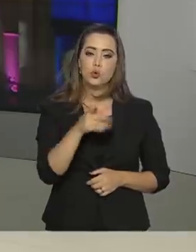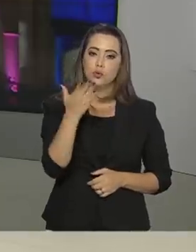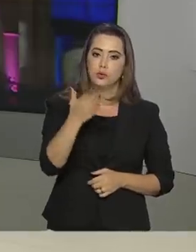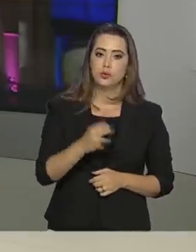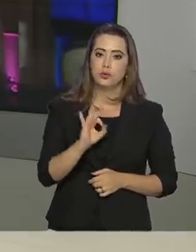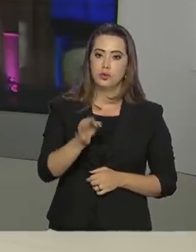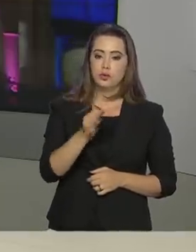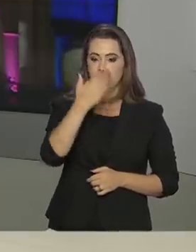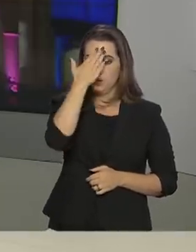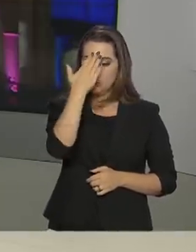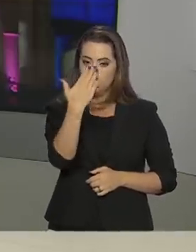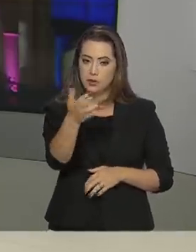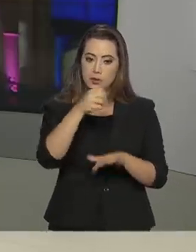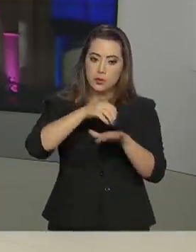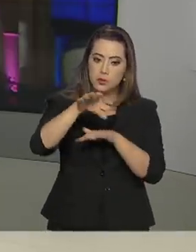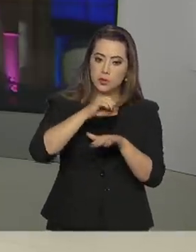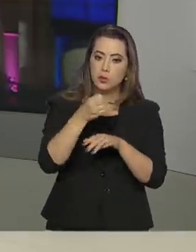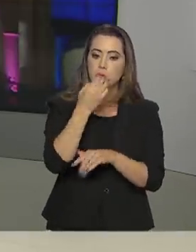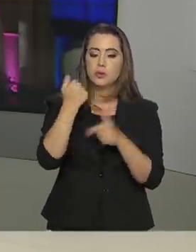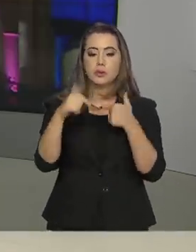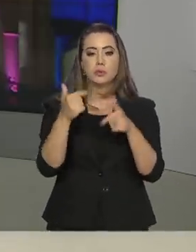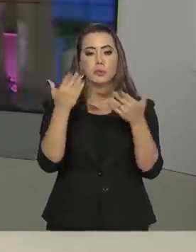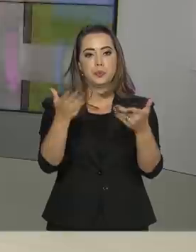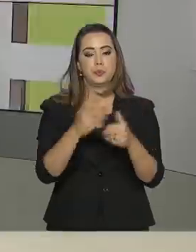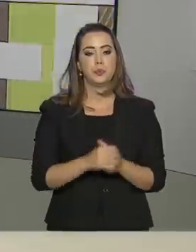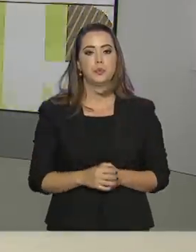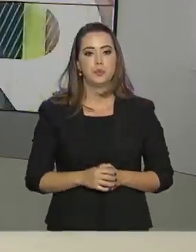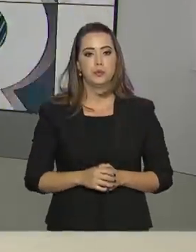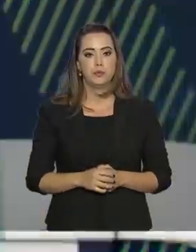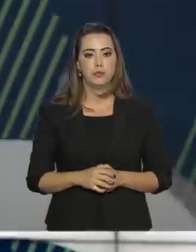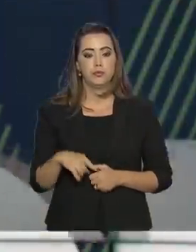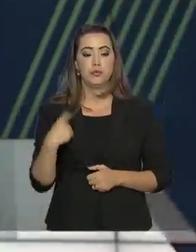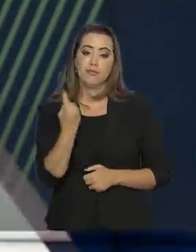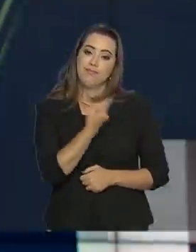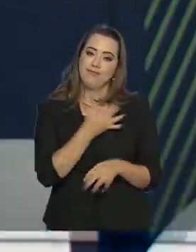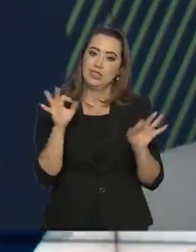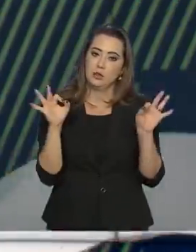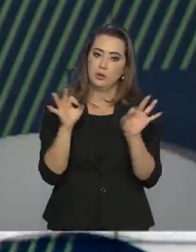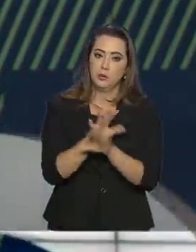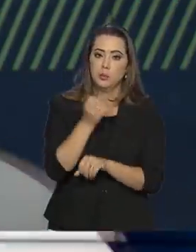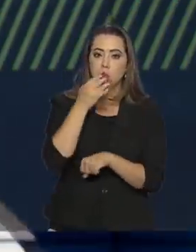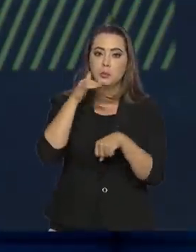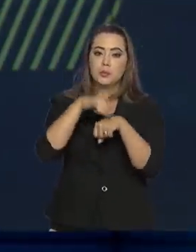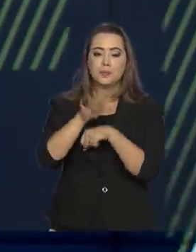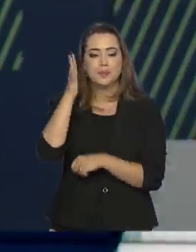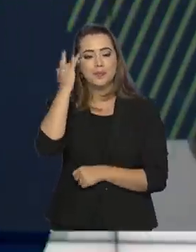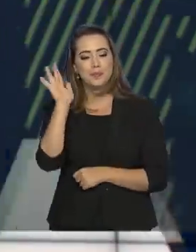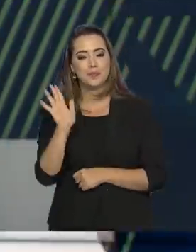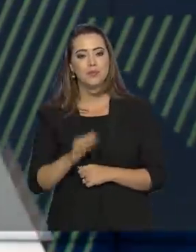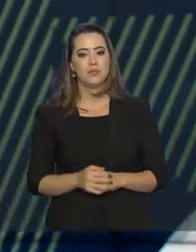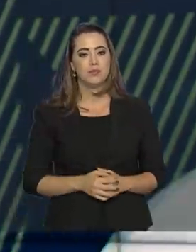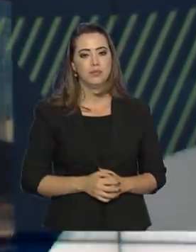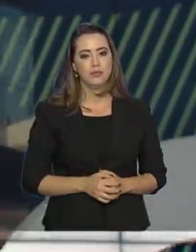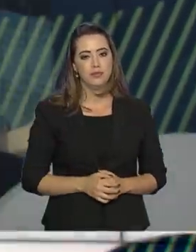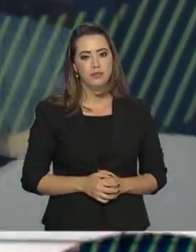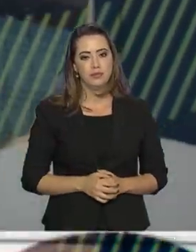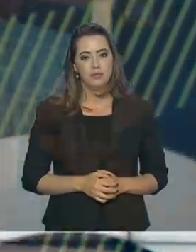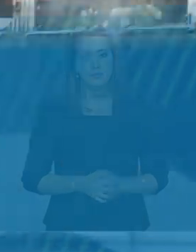Está ótimo, Daniel. Obrigado pelas informações. Bom trabalho aí para você. E nós ficamos por aqui. Uma boa noite e até amanhã.